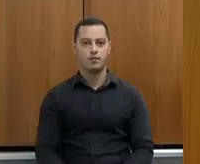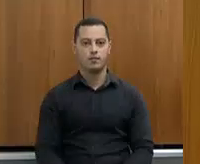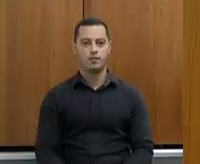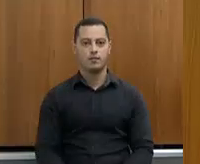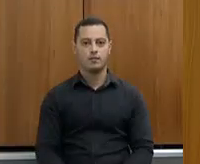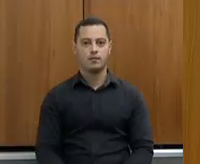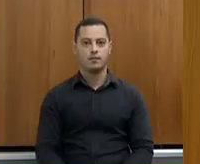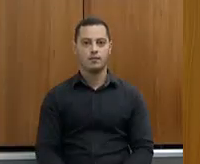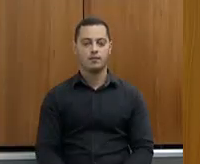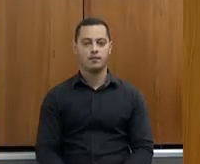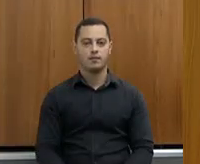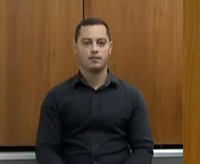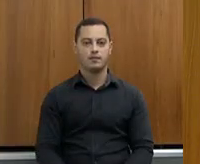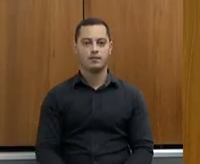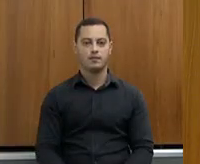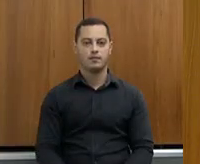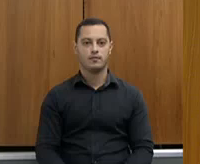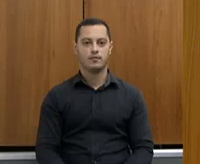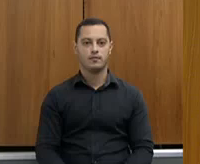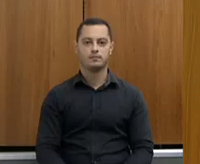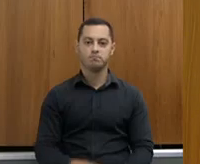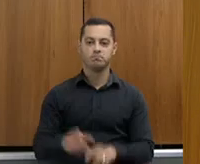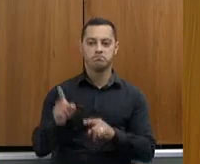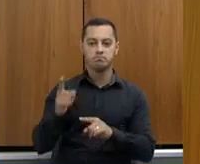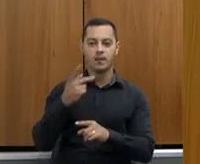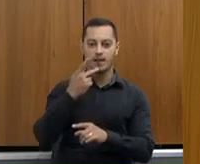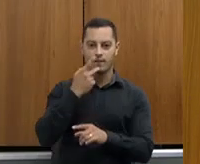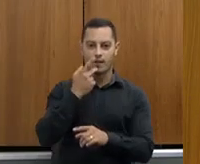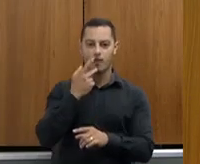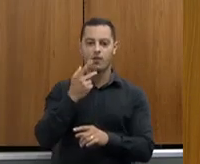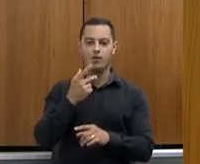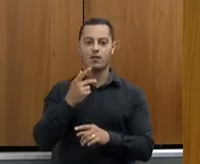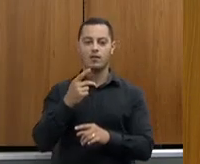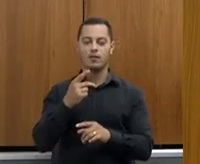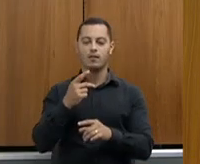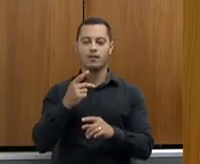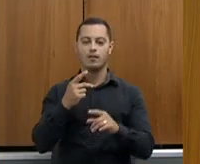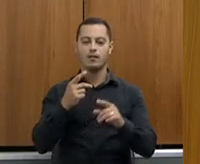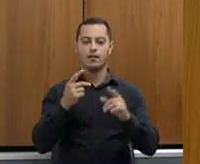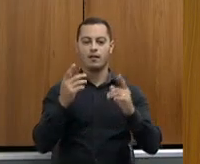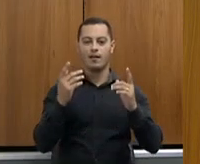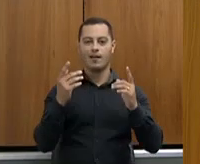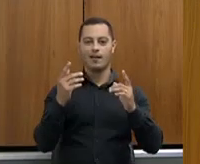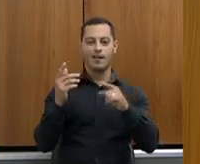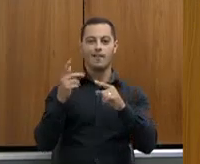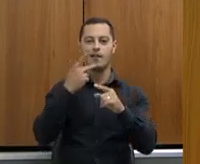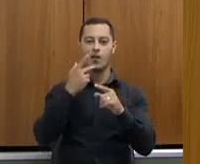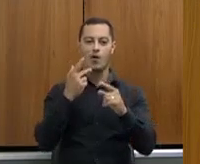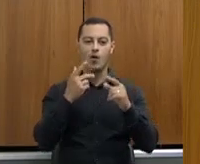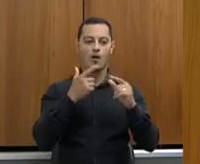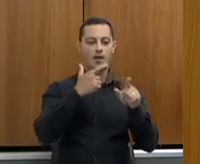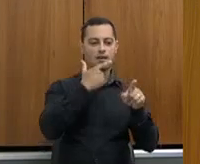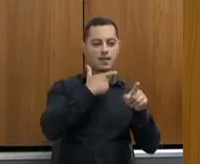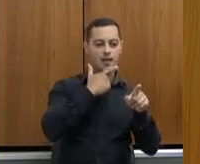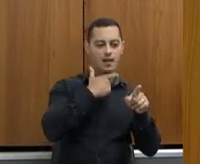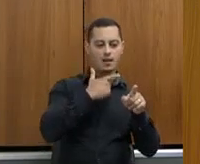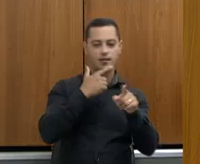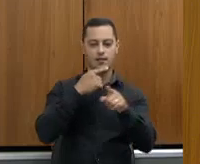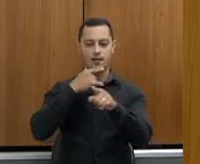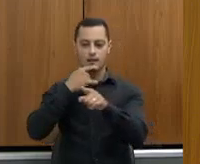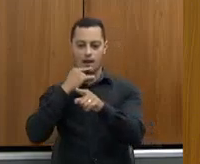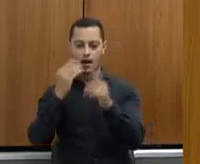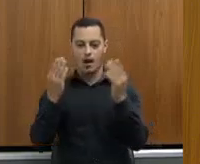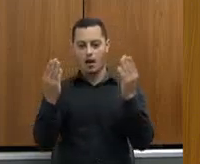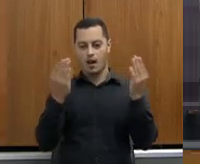Ele foi muito feliz quando ele disse que a cachaça tem que ter o mesmo tratamento, que a secretaria já deu o